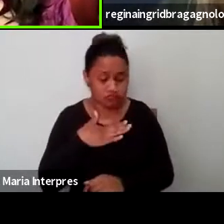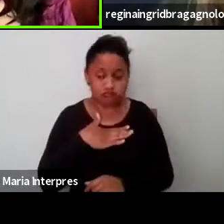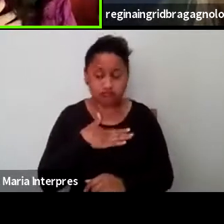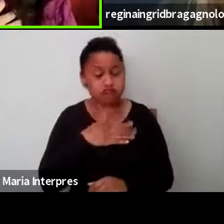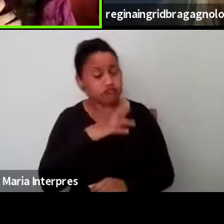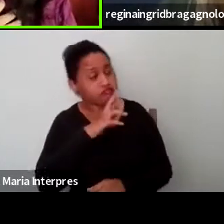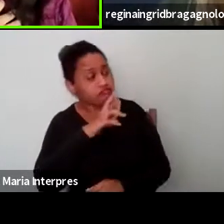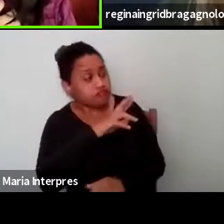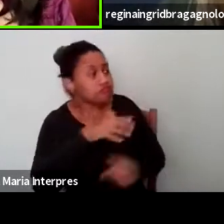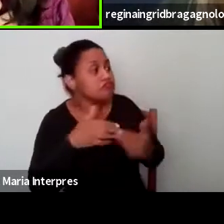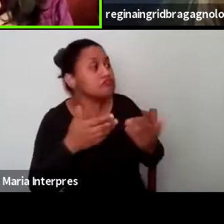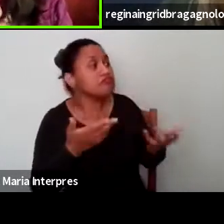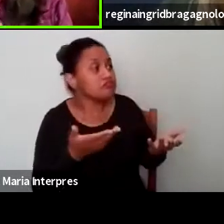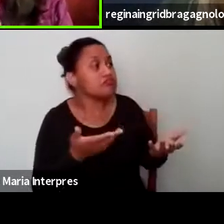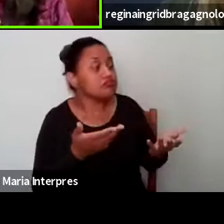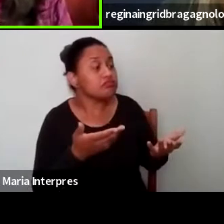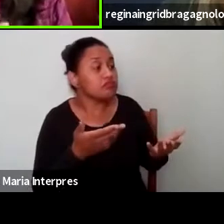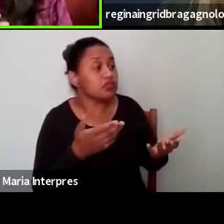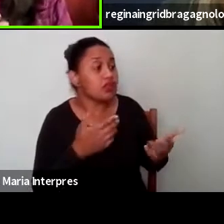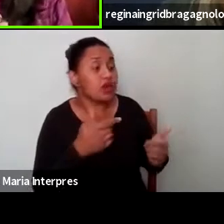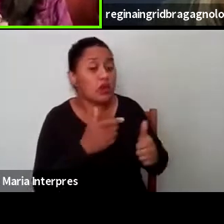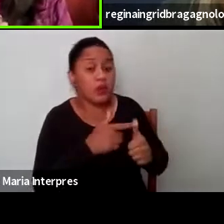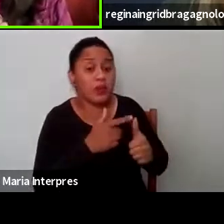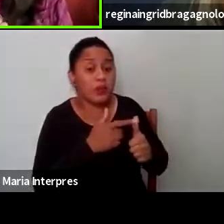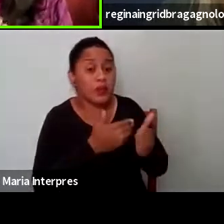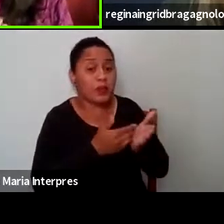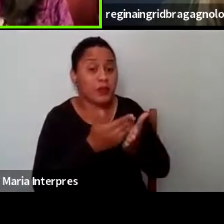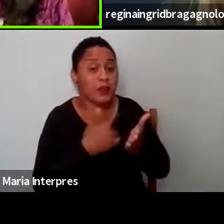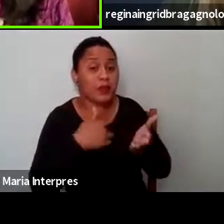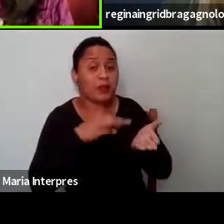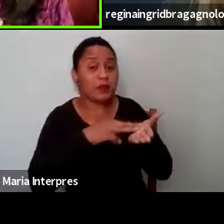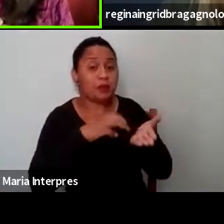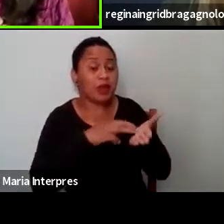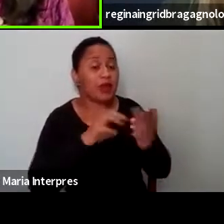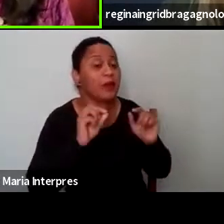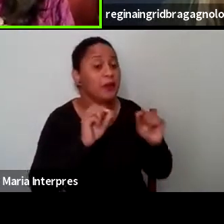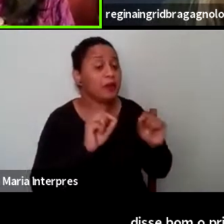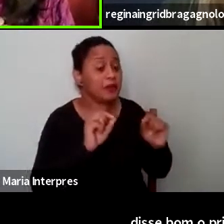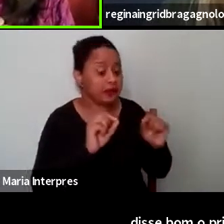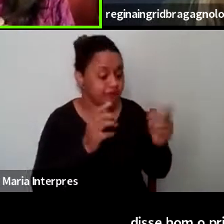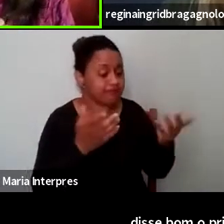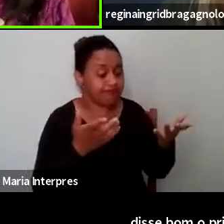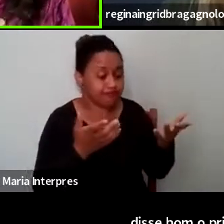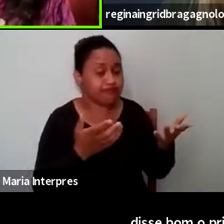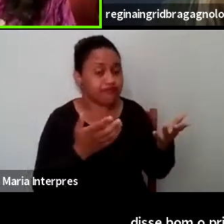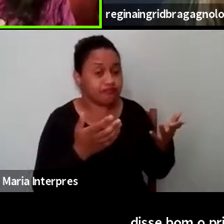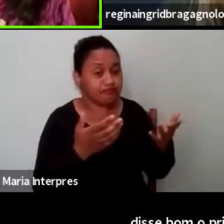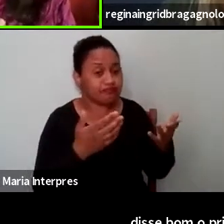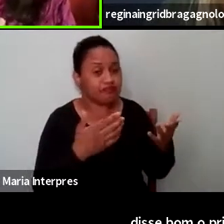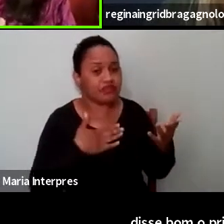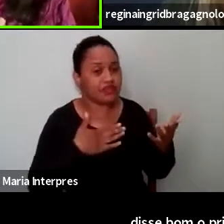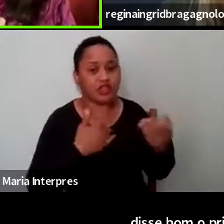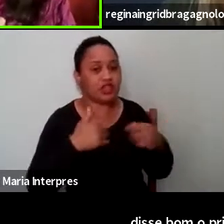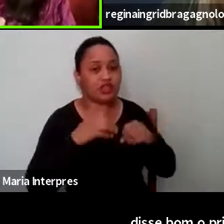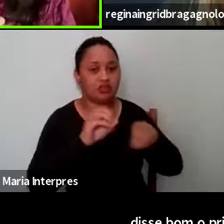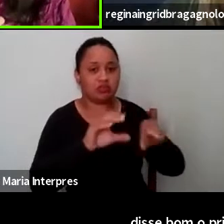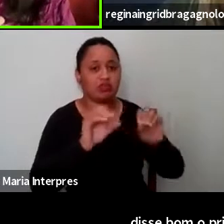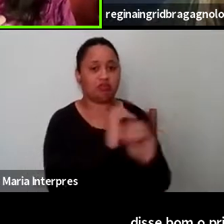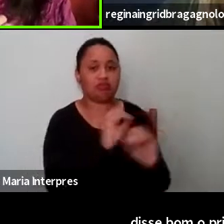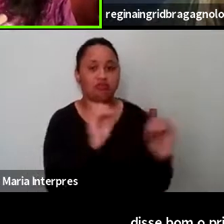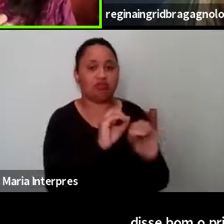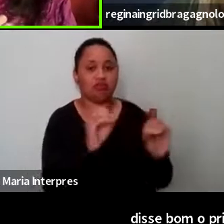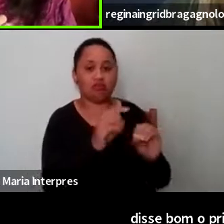ah, bom, o primeiro passo do nosso método é o seguinte, é, eu não ensino nada a ninguém,